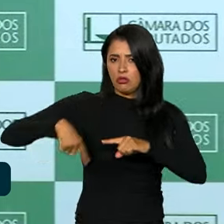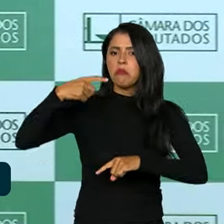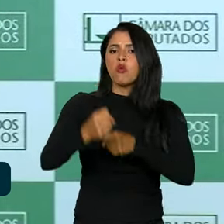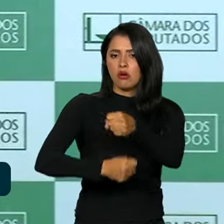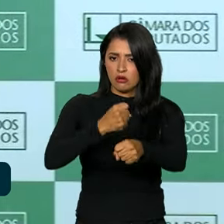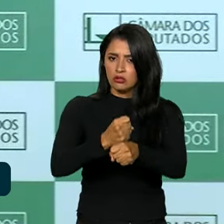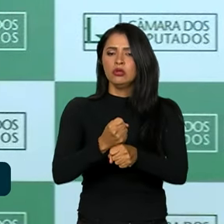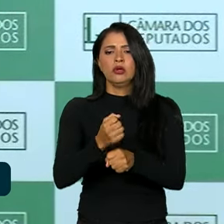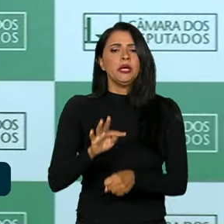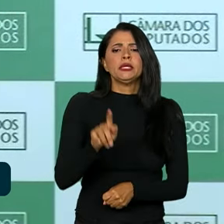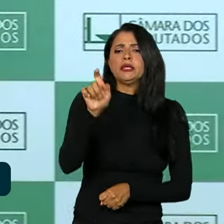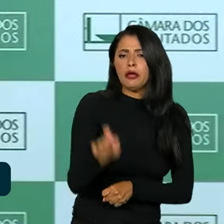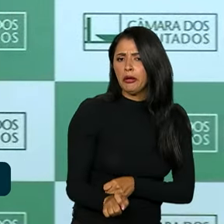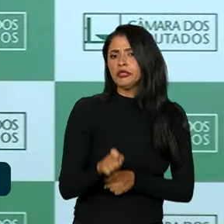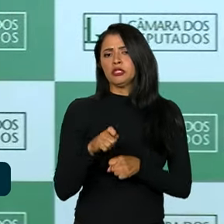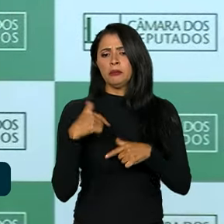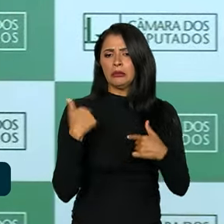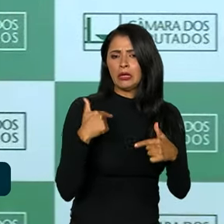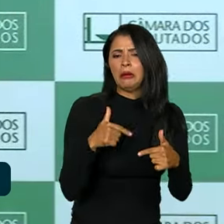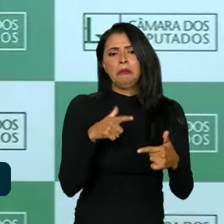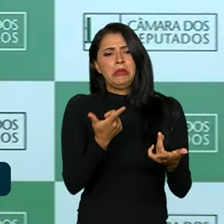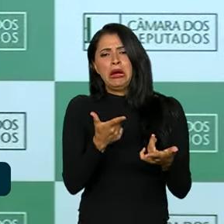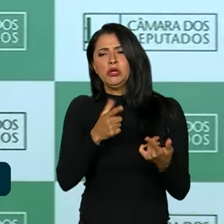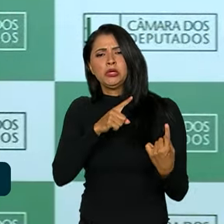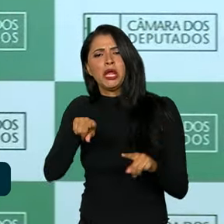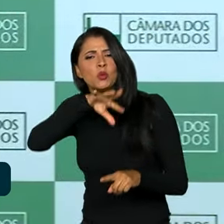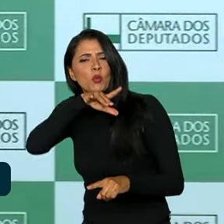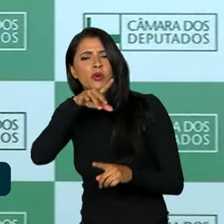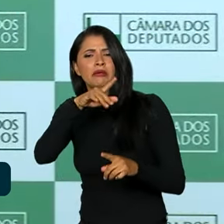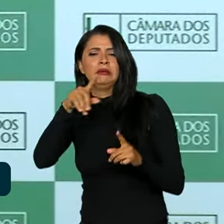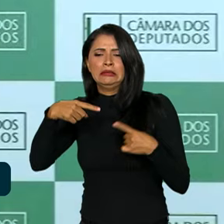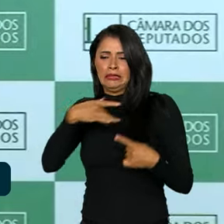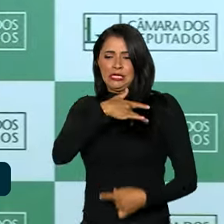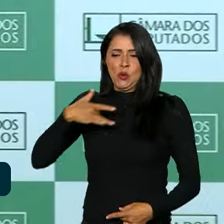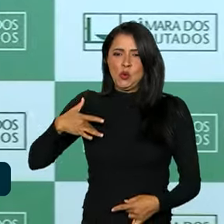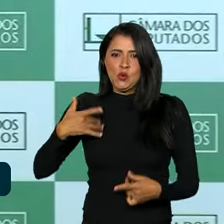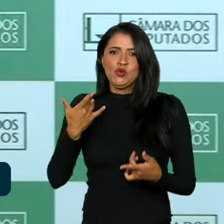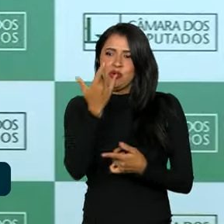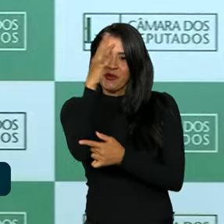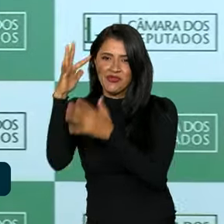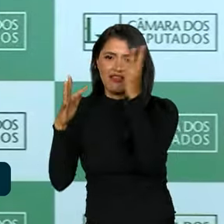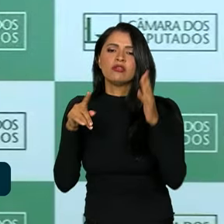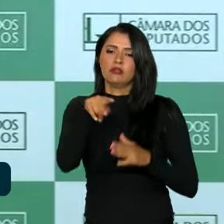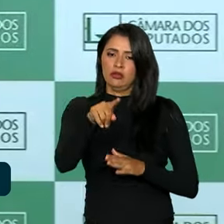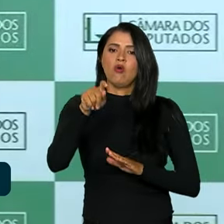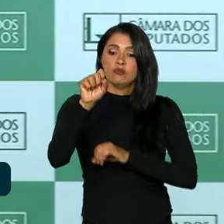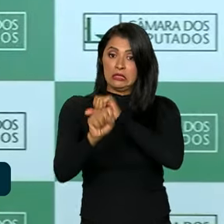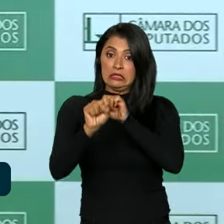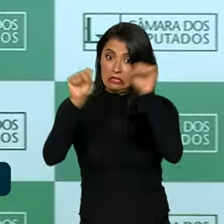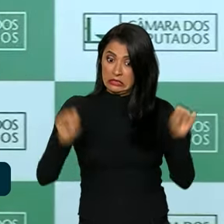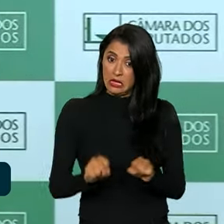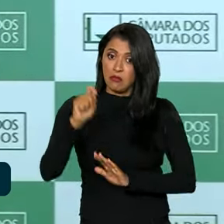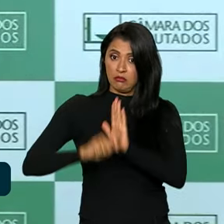taxações para atividades nocivas à saúde, atividades nocivas ao meio ambiente. Então, o Brasil passa a ter um sistema tributário melhor,